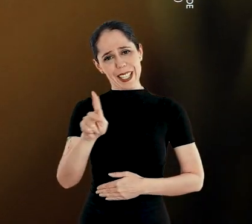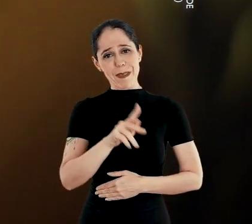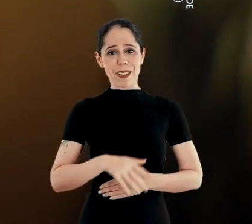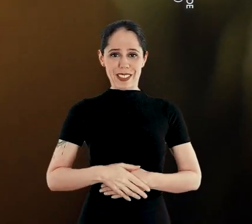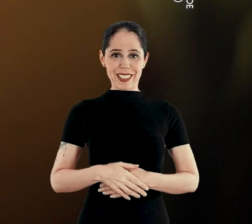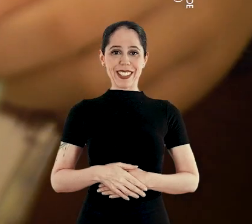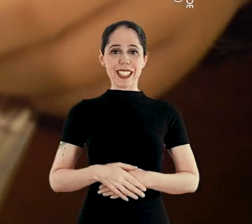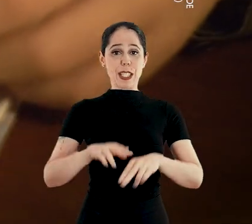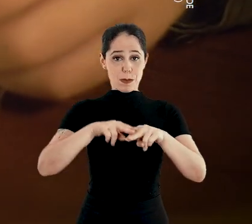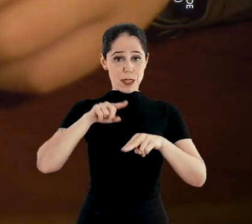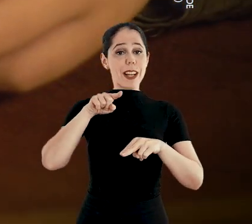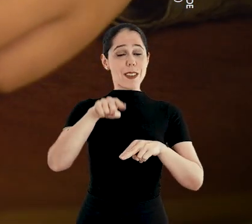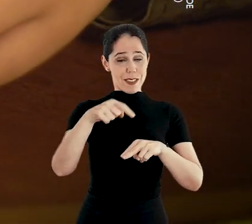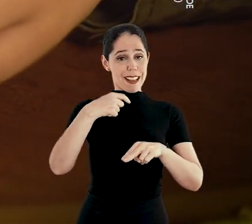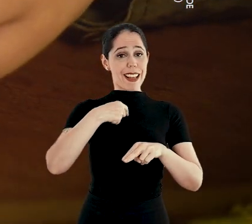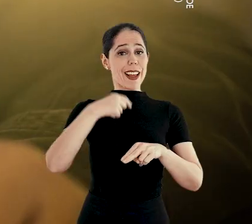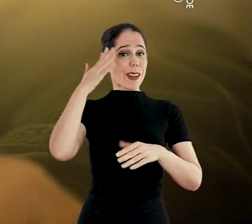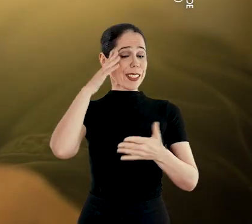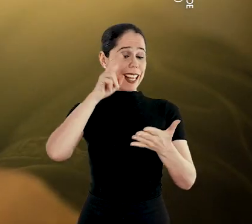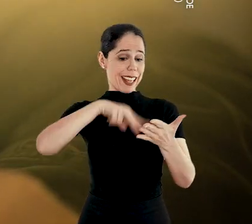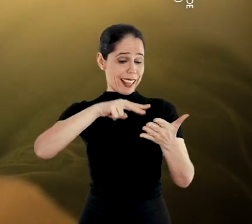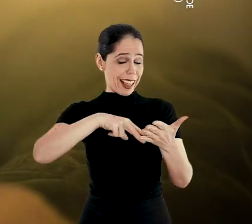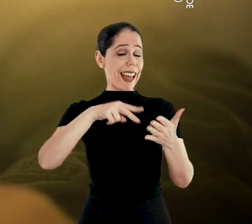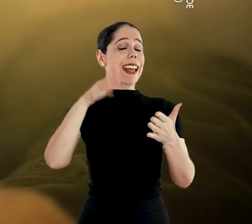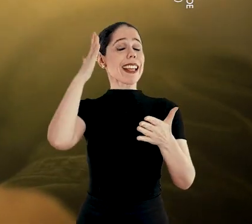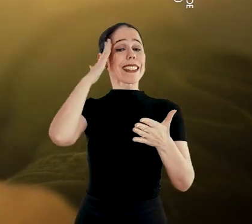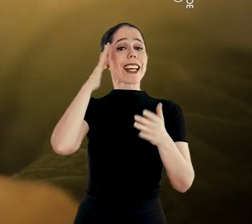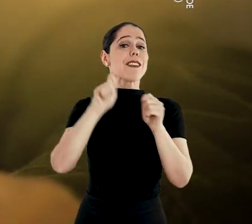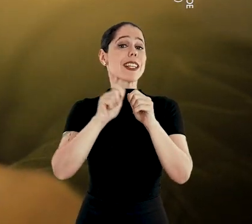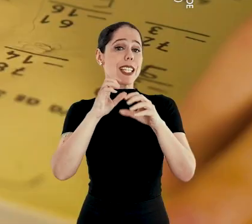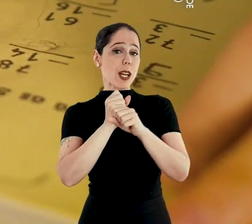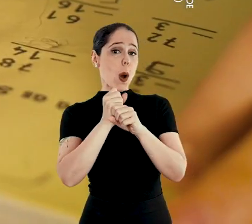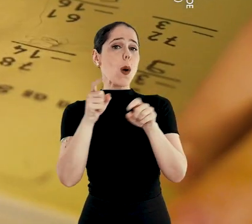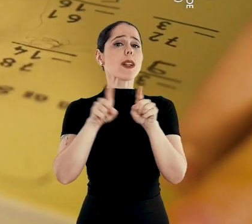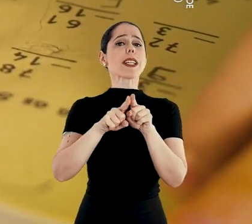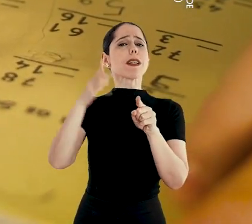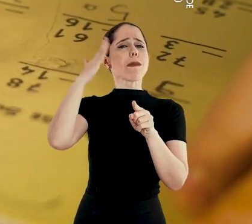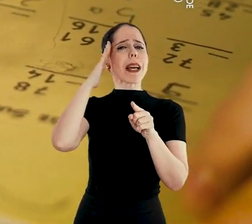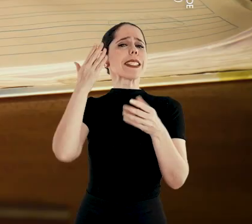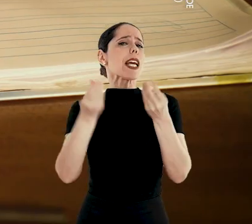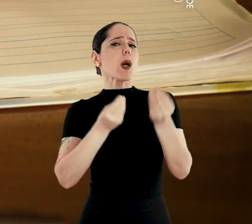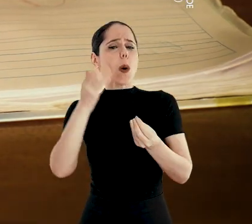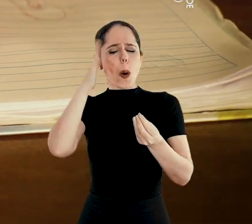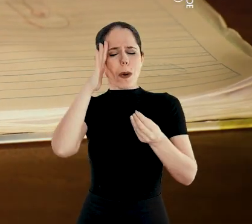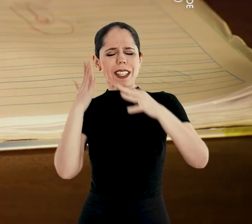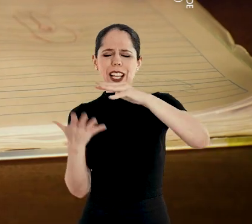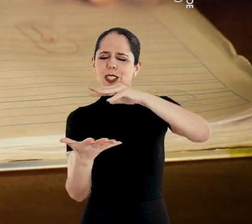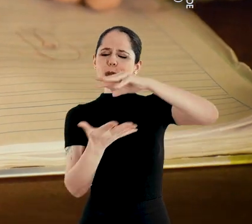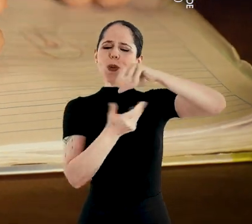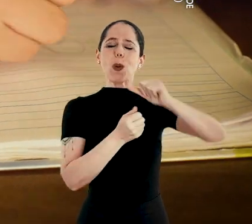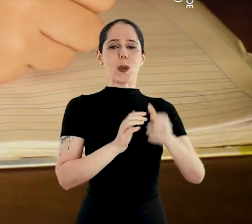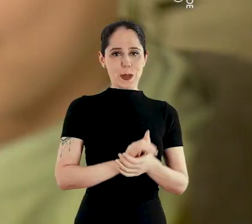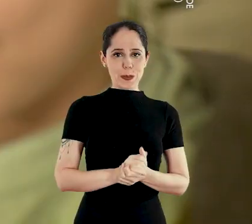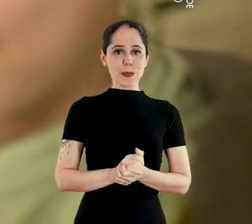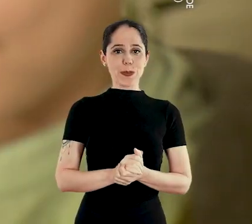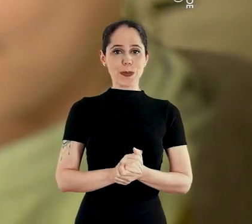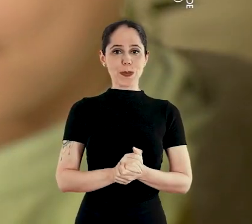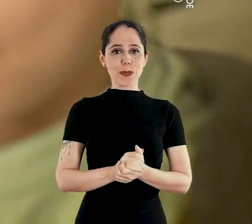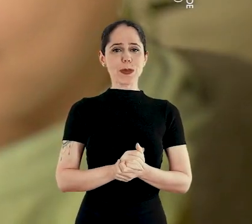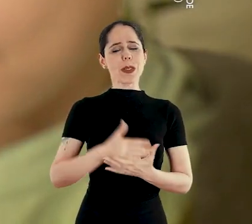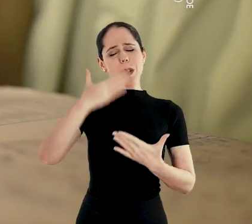Obrigado, professor. Graças a ti, sei ler, sei fazer conta e sei entender o mundo.